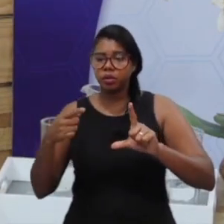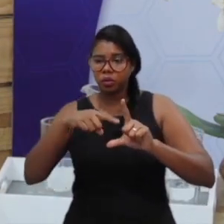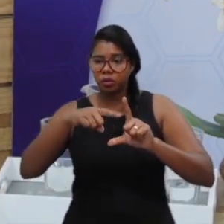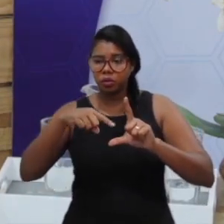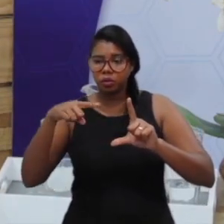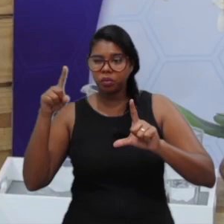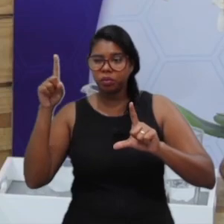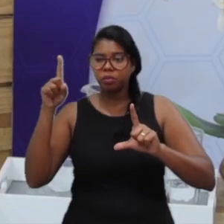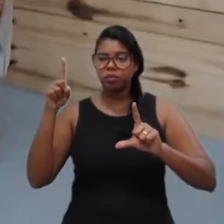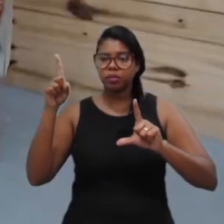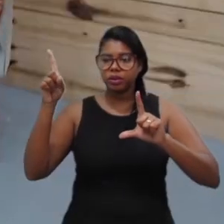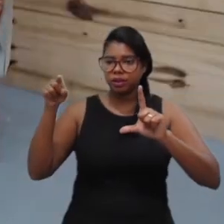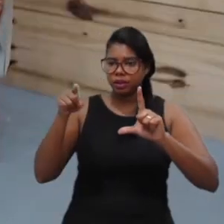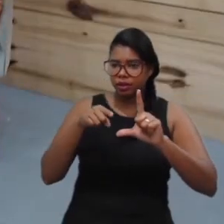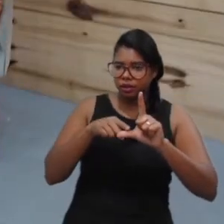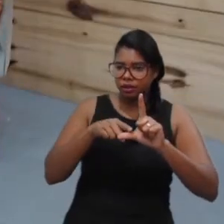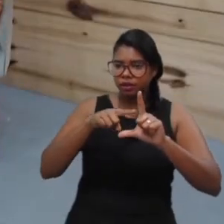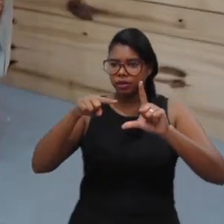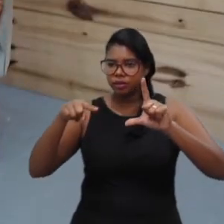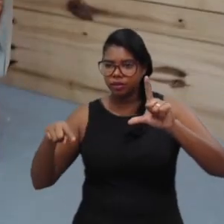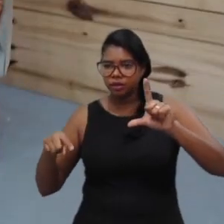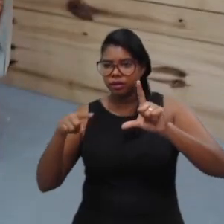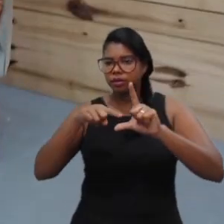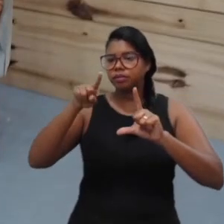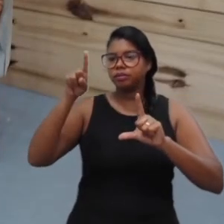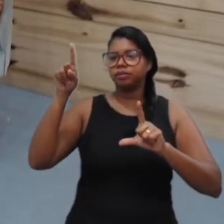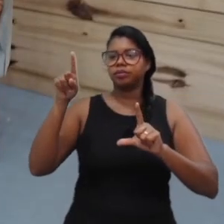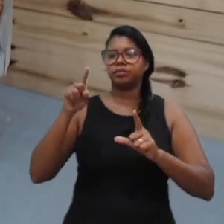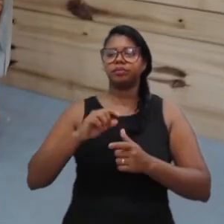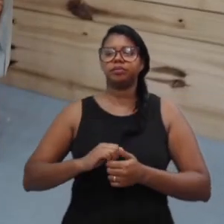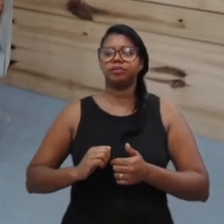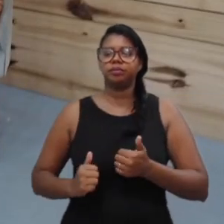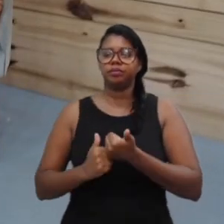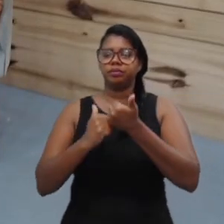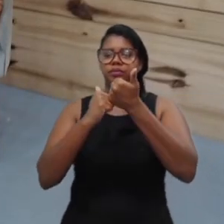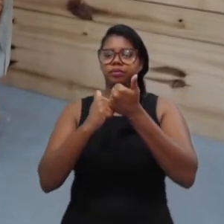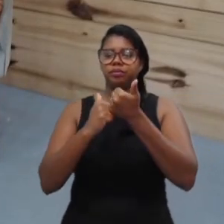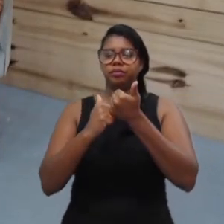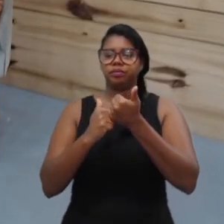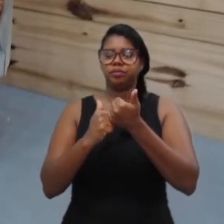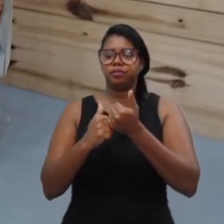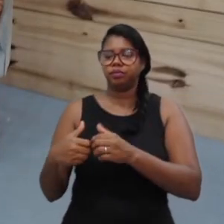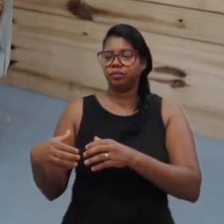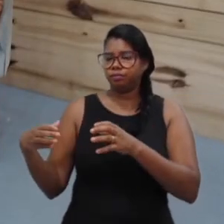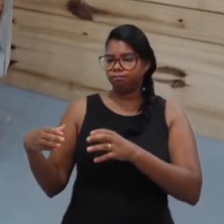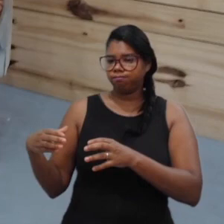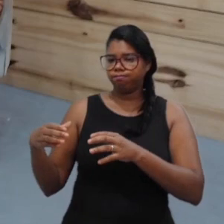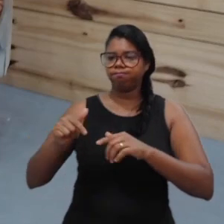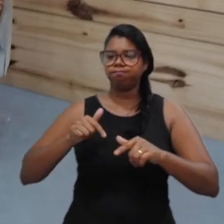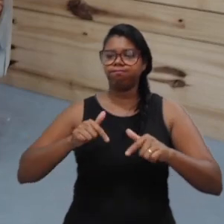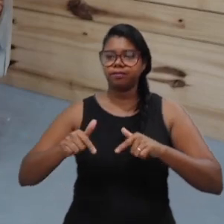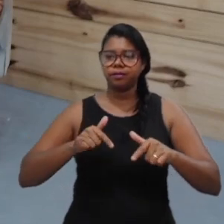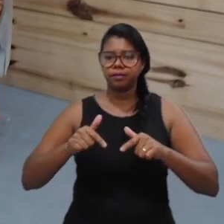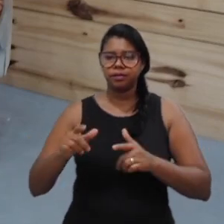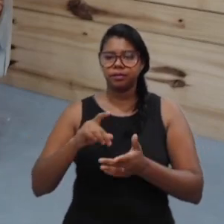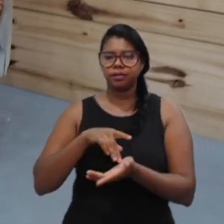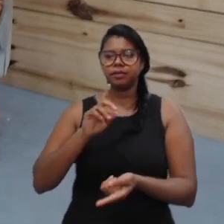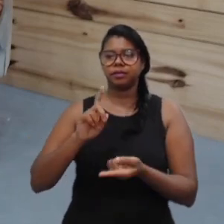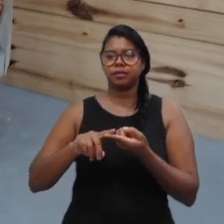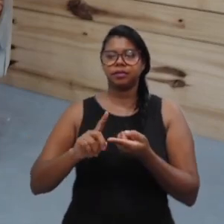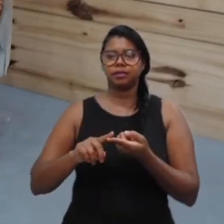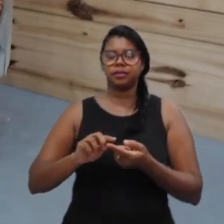uma coisa de telecom que dá um grande suporte para as equipes que trabalham lá é a quantidade